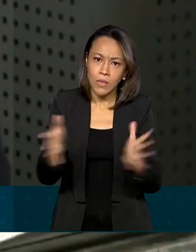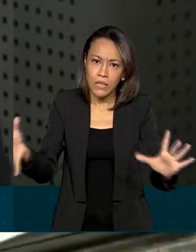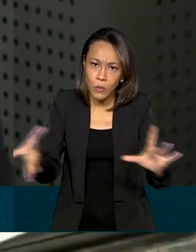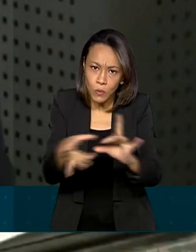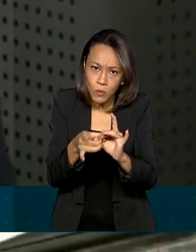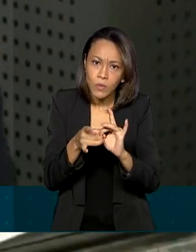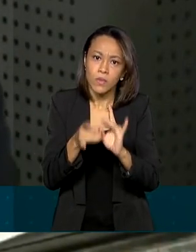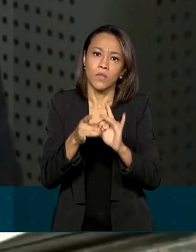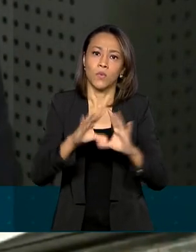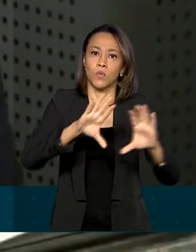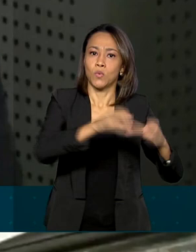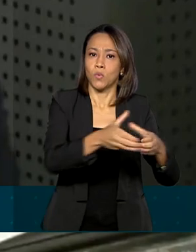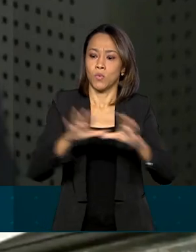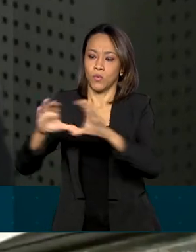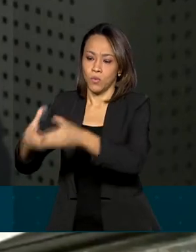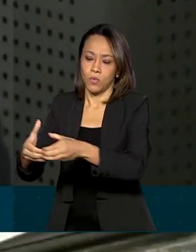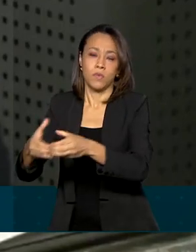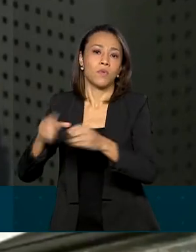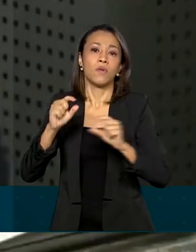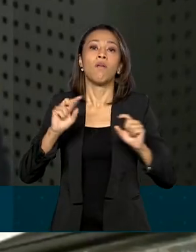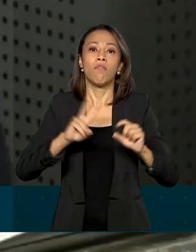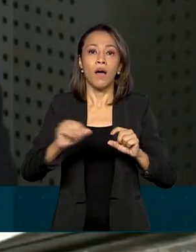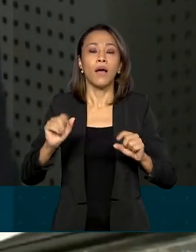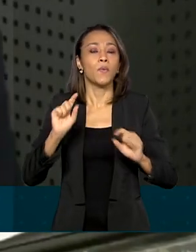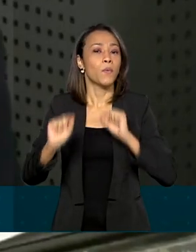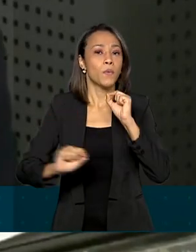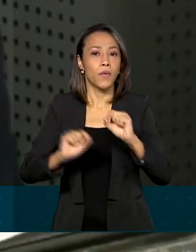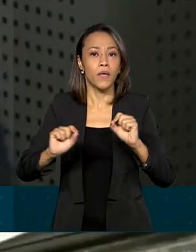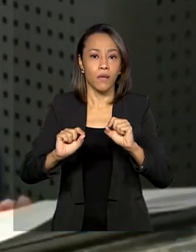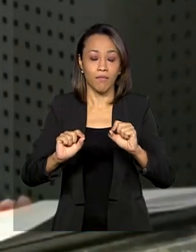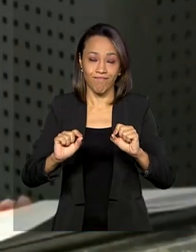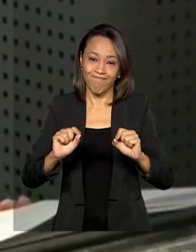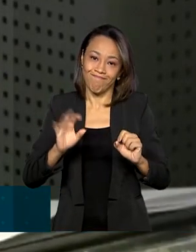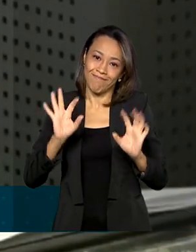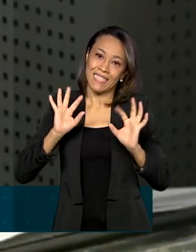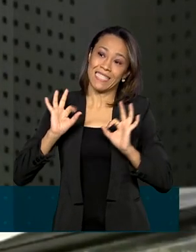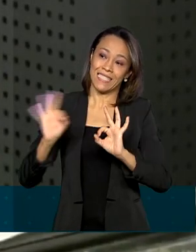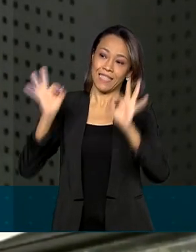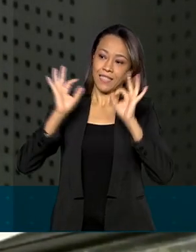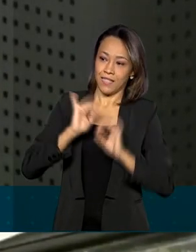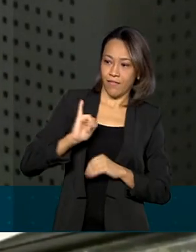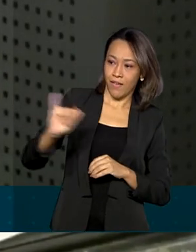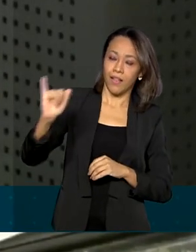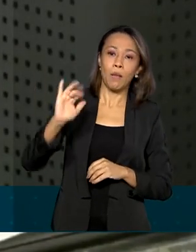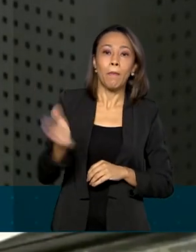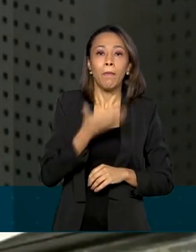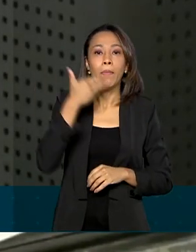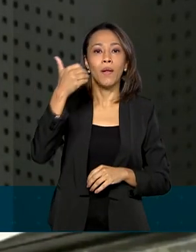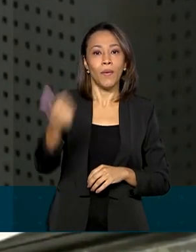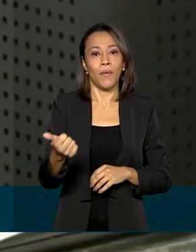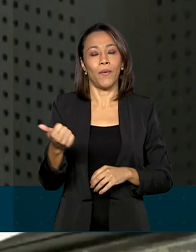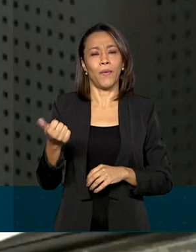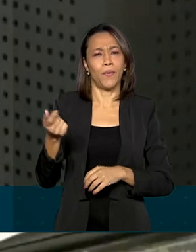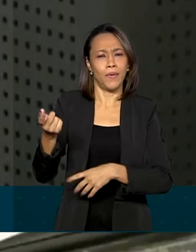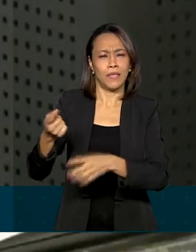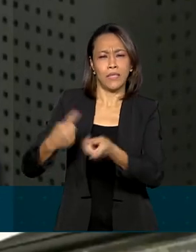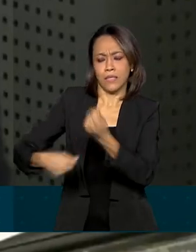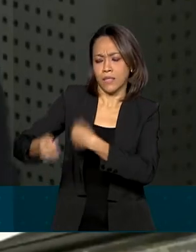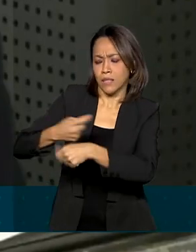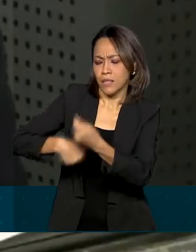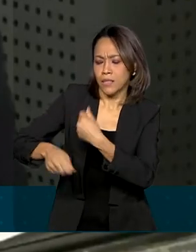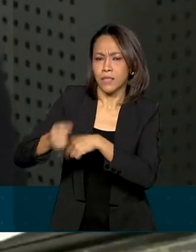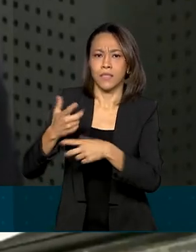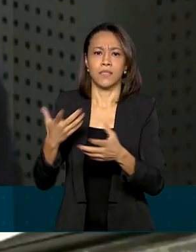em ambos os blocos. E promoverá, com certeza, ministra Maria do Céu, melhoria das condições econômicas,